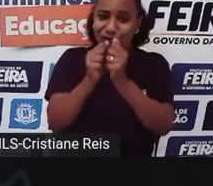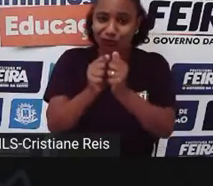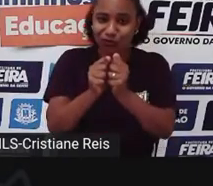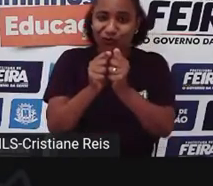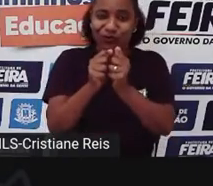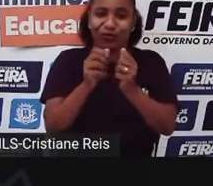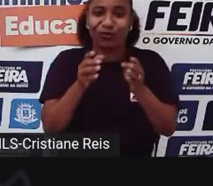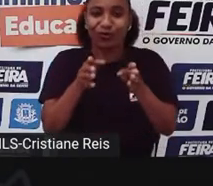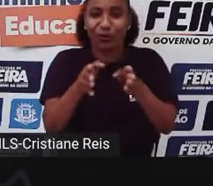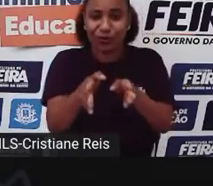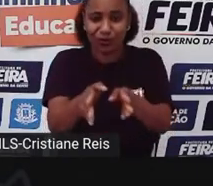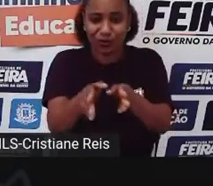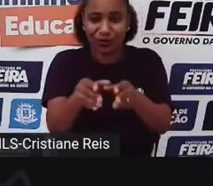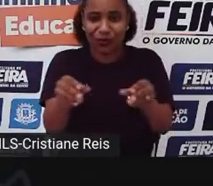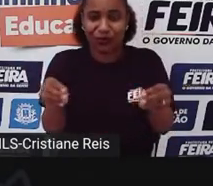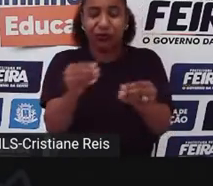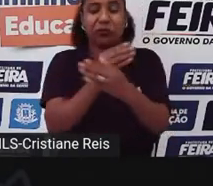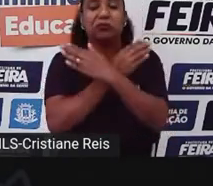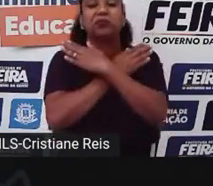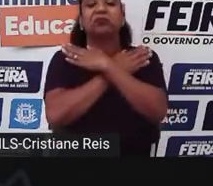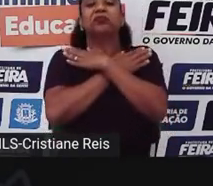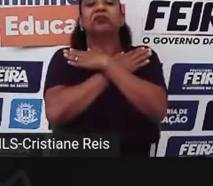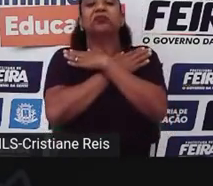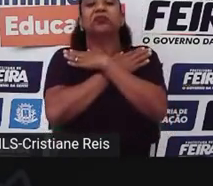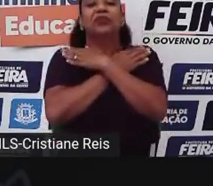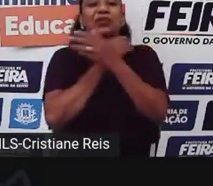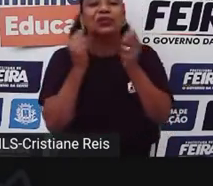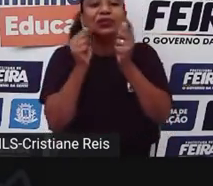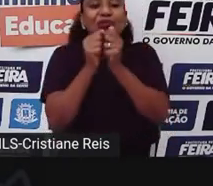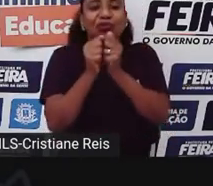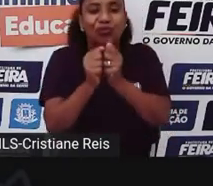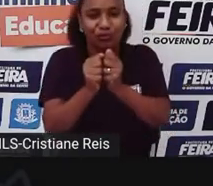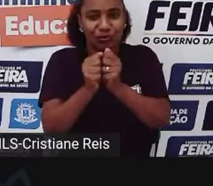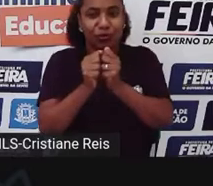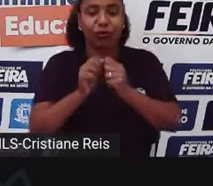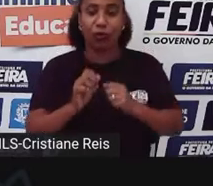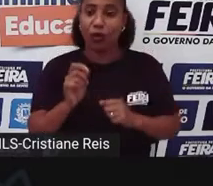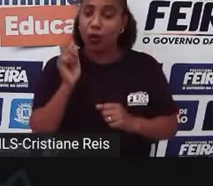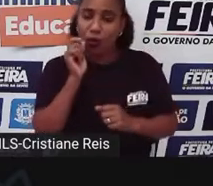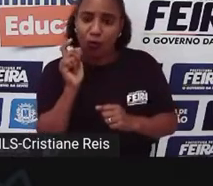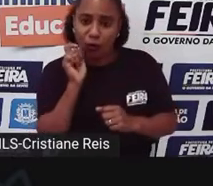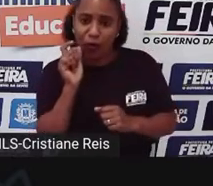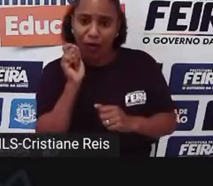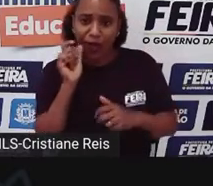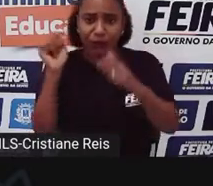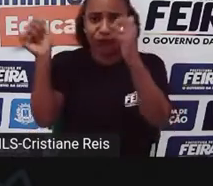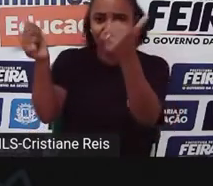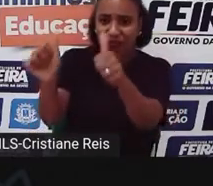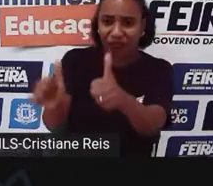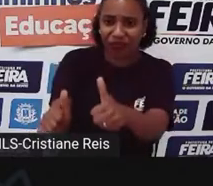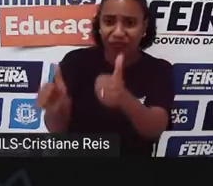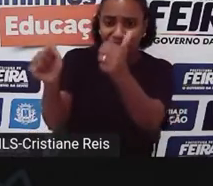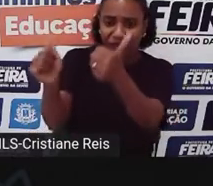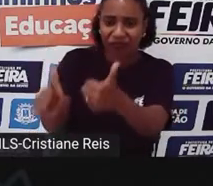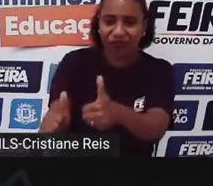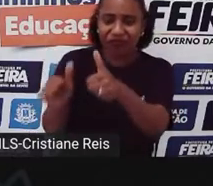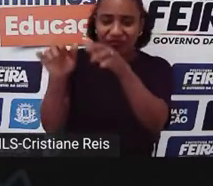No outro mundo Então eles eram adorados Então essa relação É muito antiga